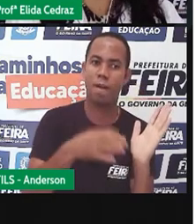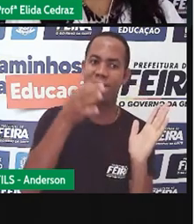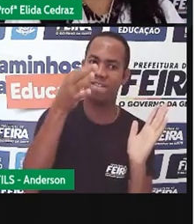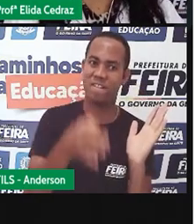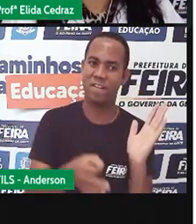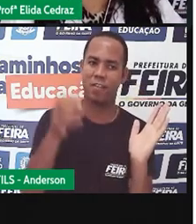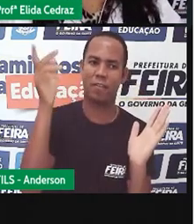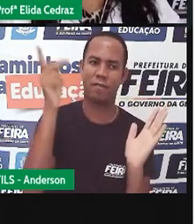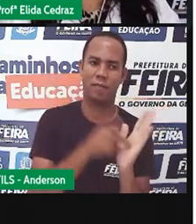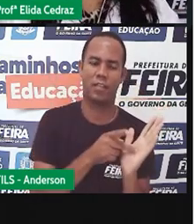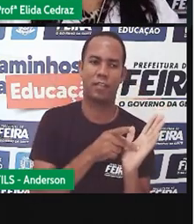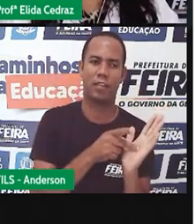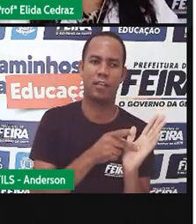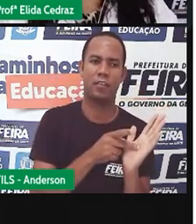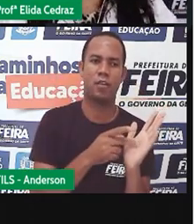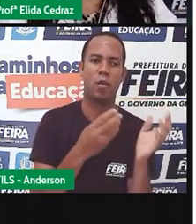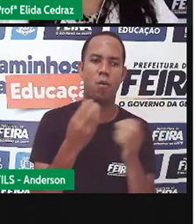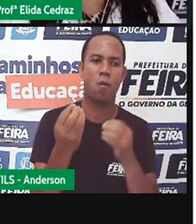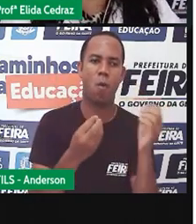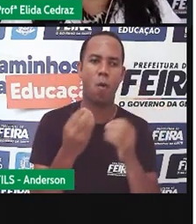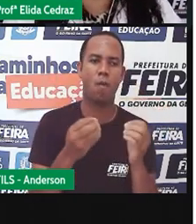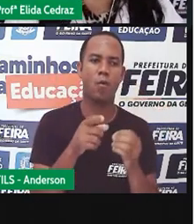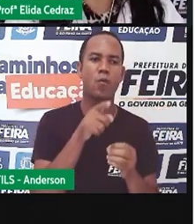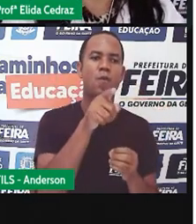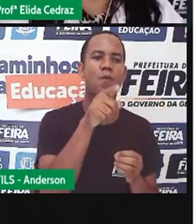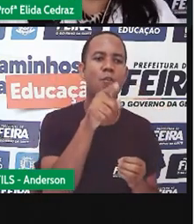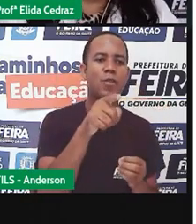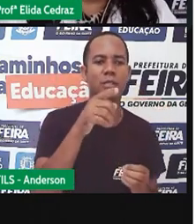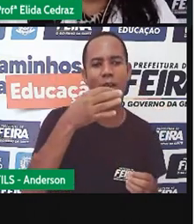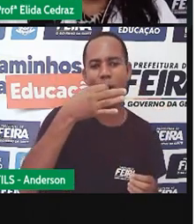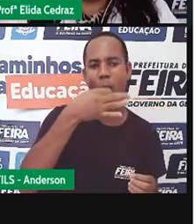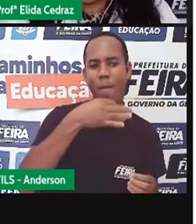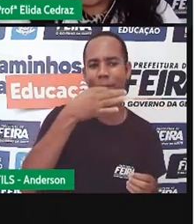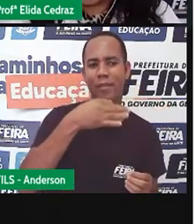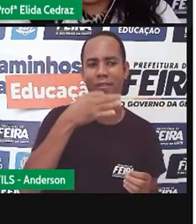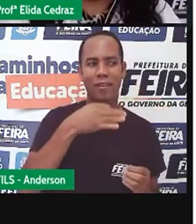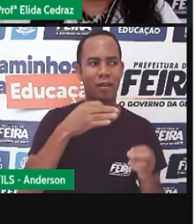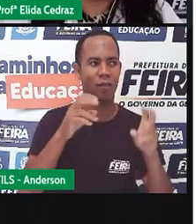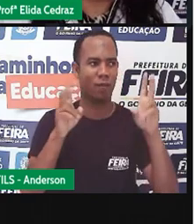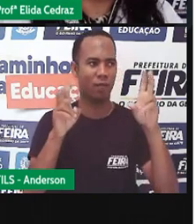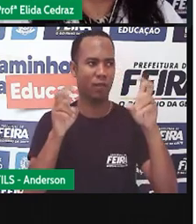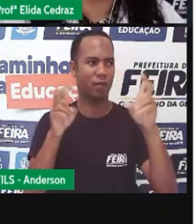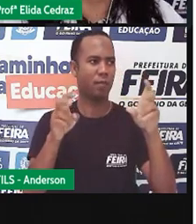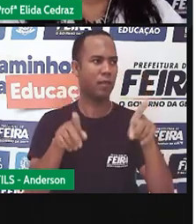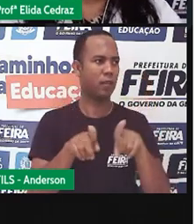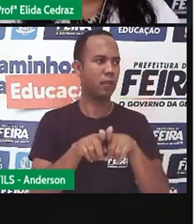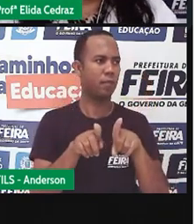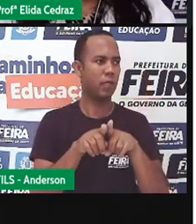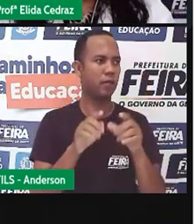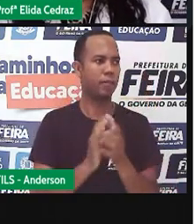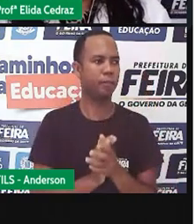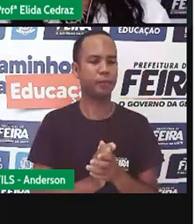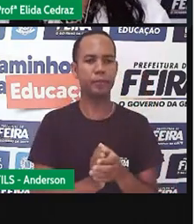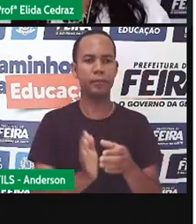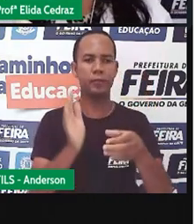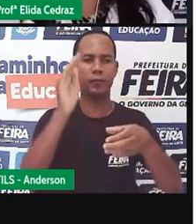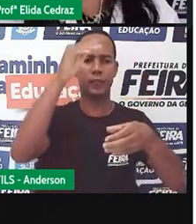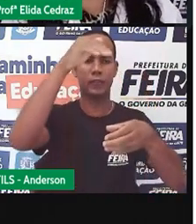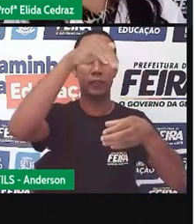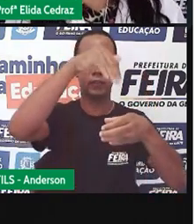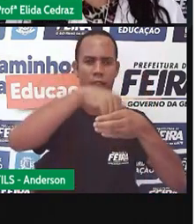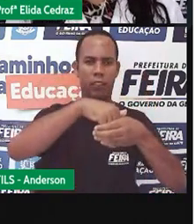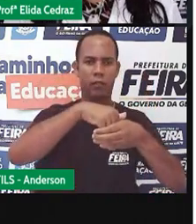de nós, desenvolver a opinião sobre aquele assunto. Dentro do jornal,